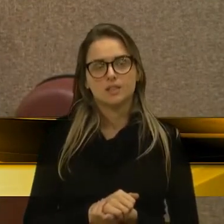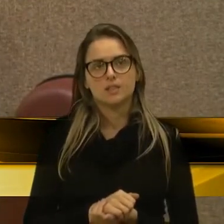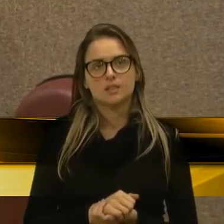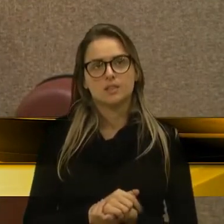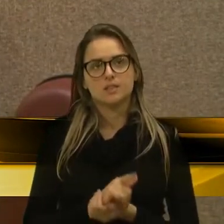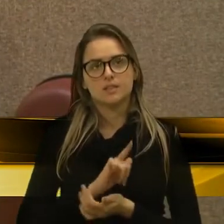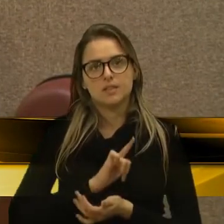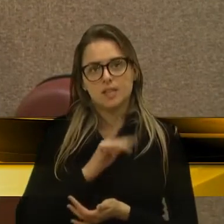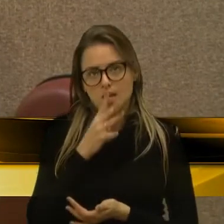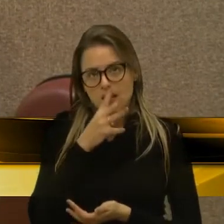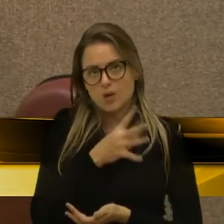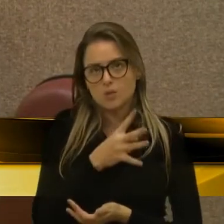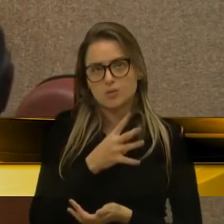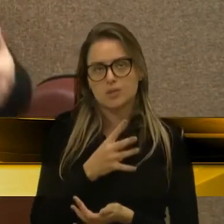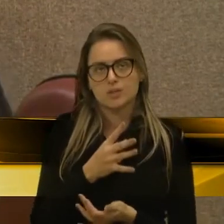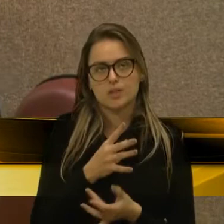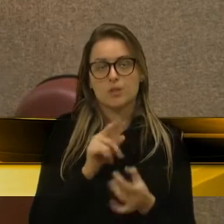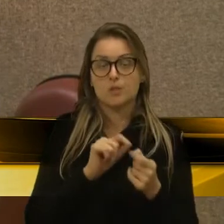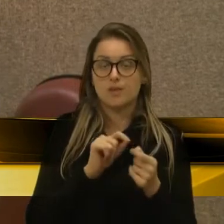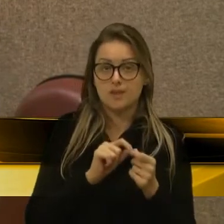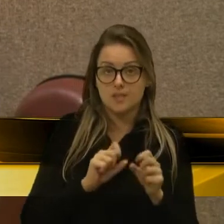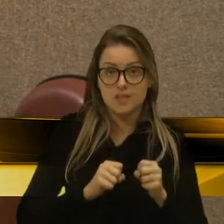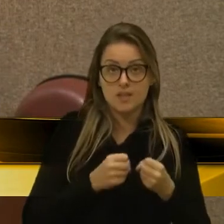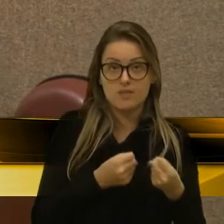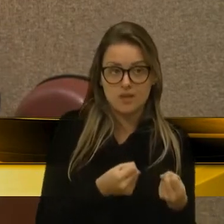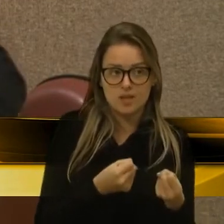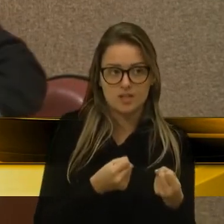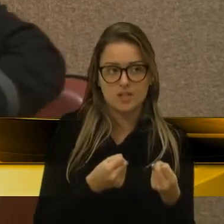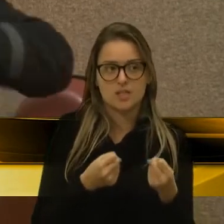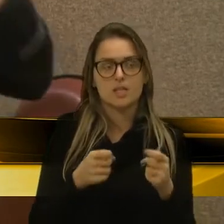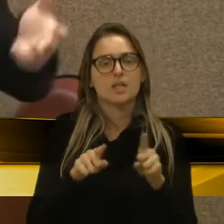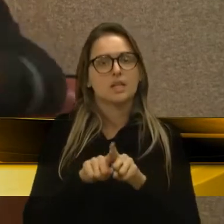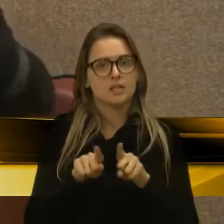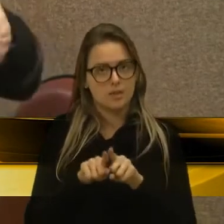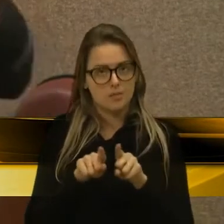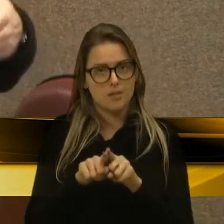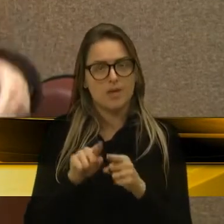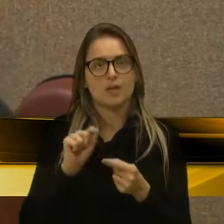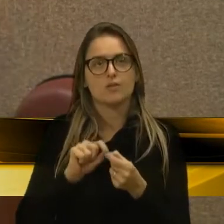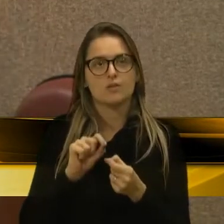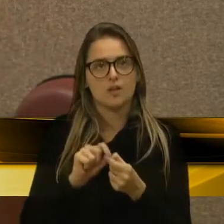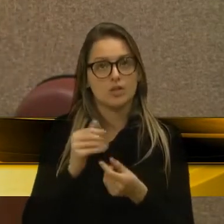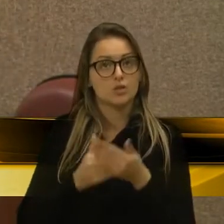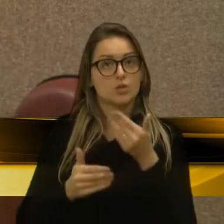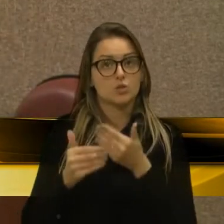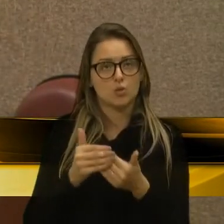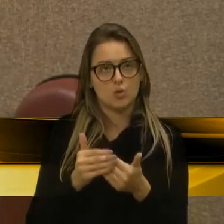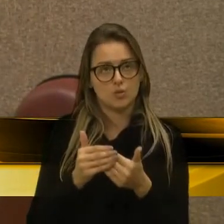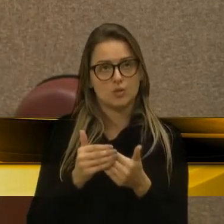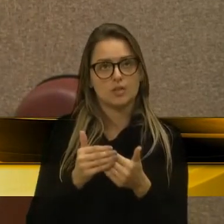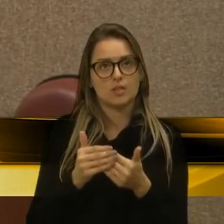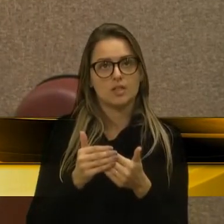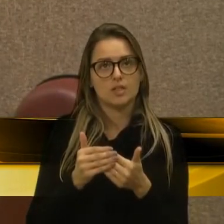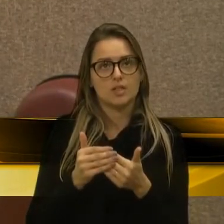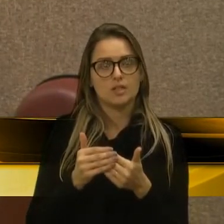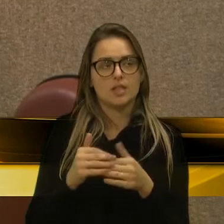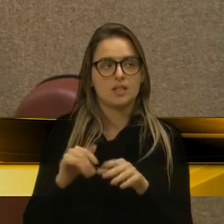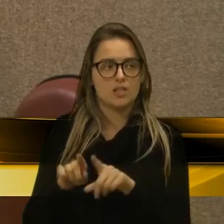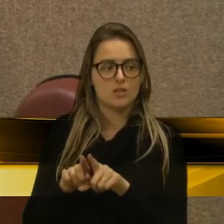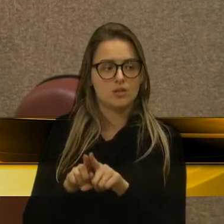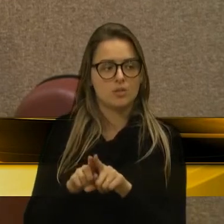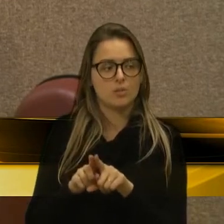acusada, para fazer a sua defesa, e a defesa, ela faz em cima de tudo que foi produzido contra ela,